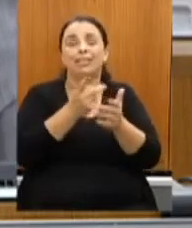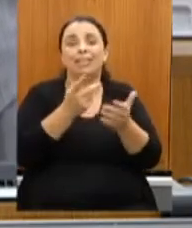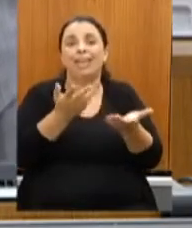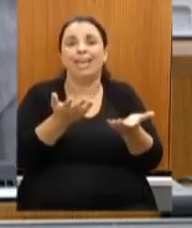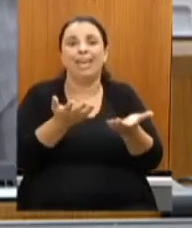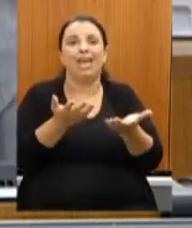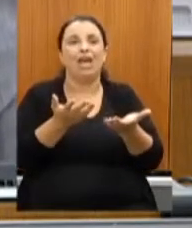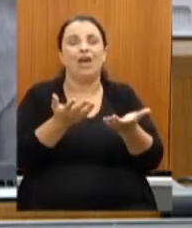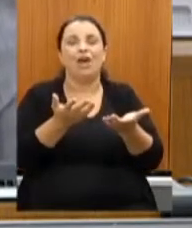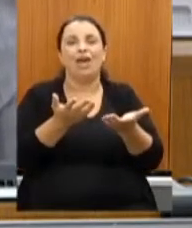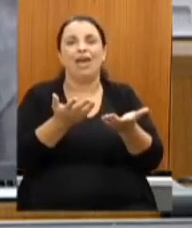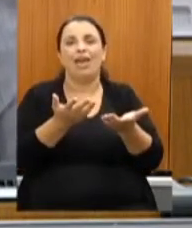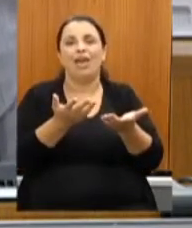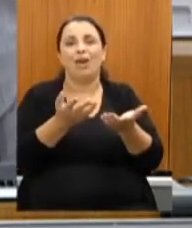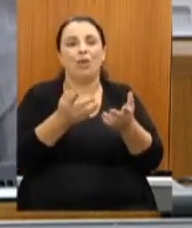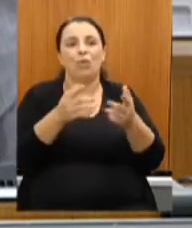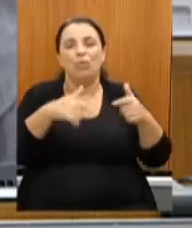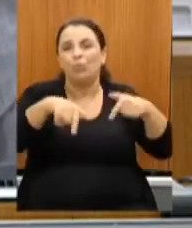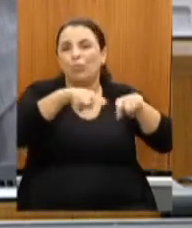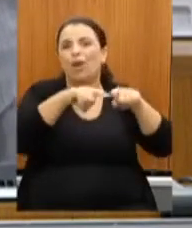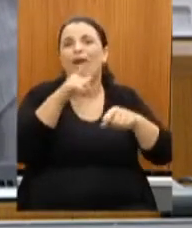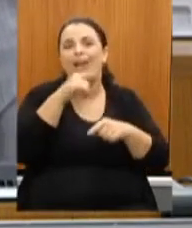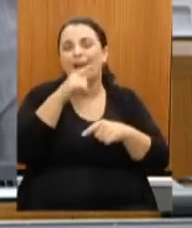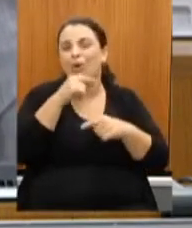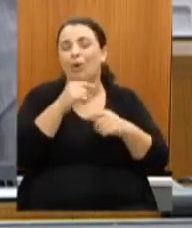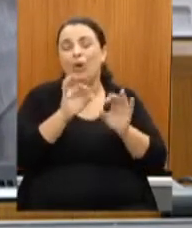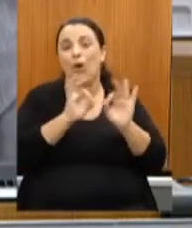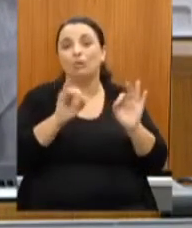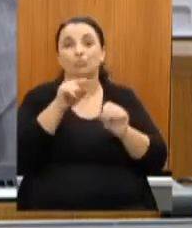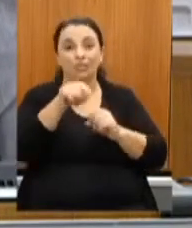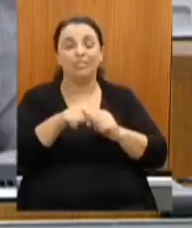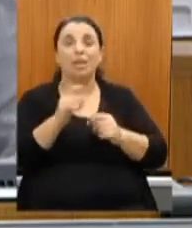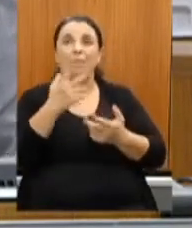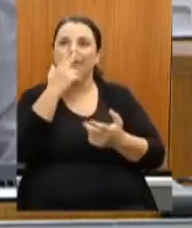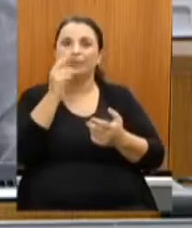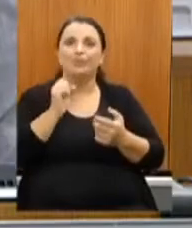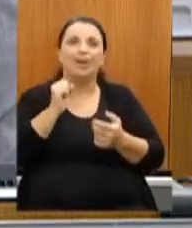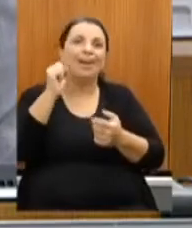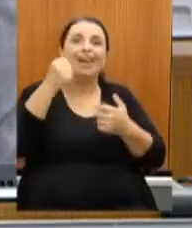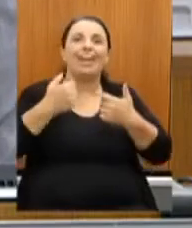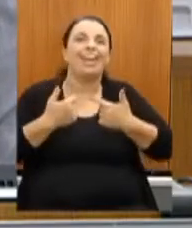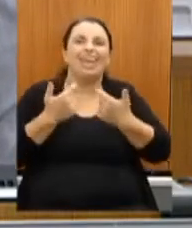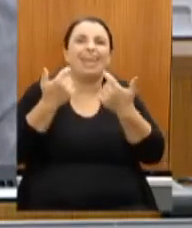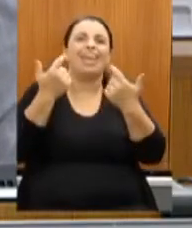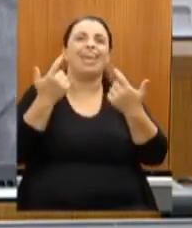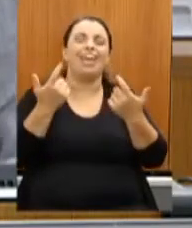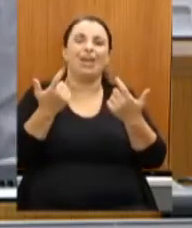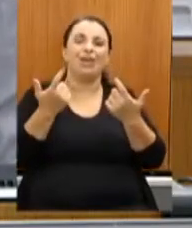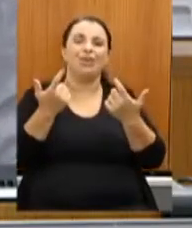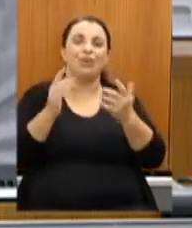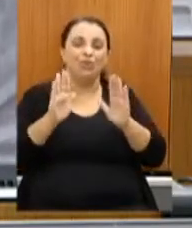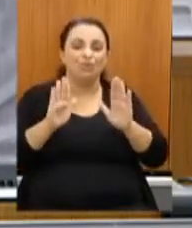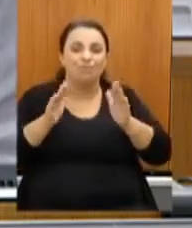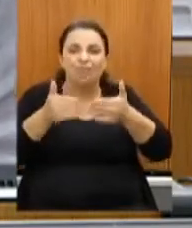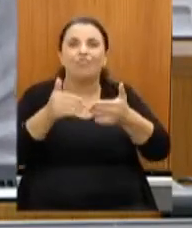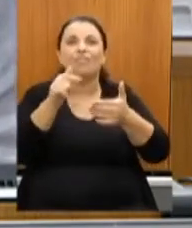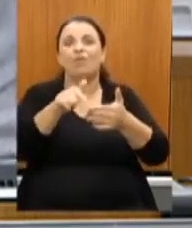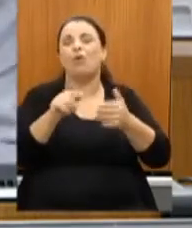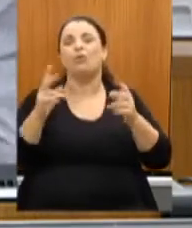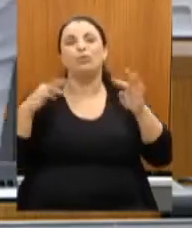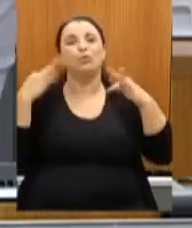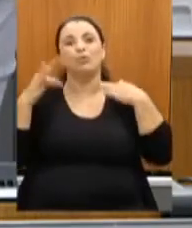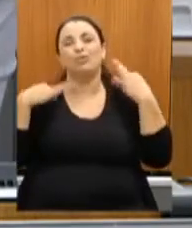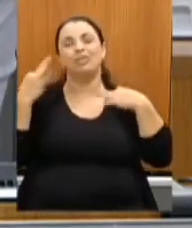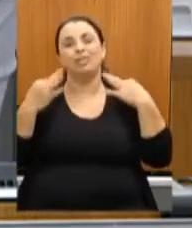o senhor é um guerreiro da causa do turismo Minas tem três coisas que eu acho que são fundamentais para o turismo cidades